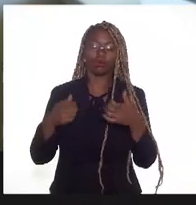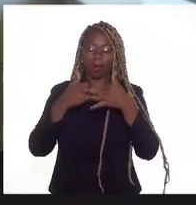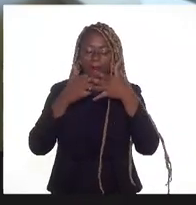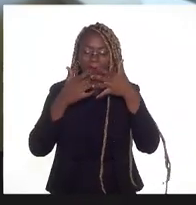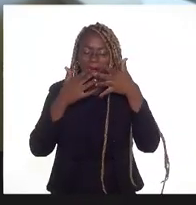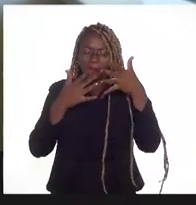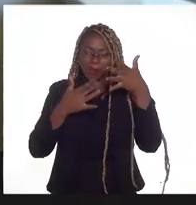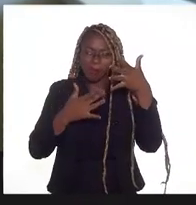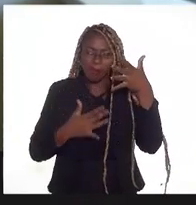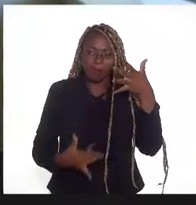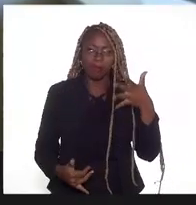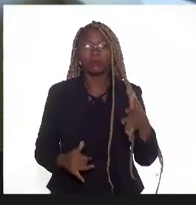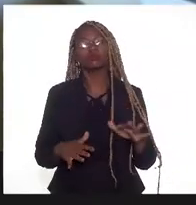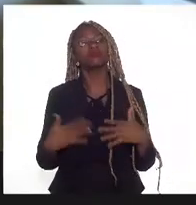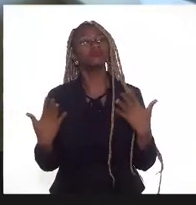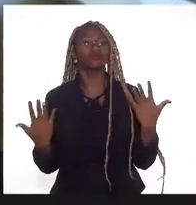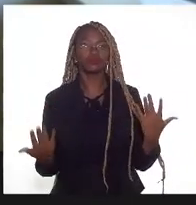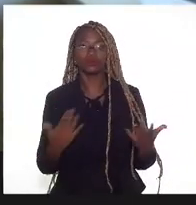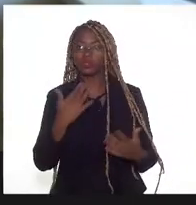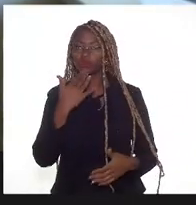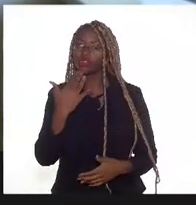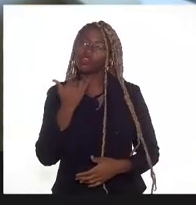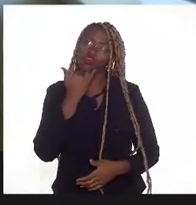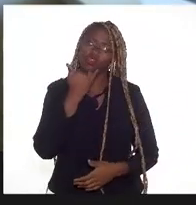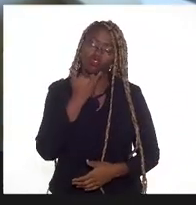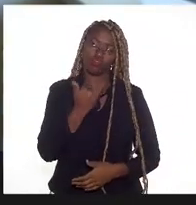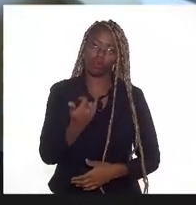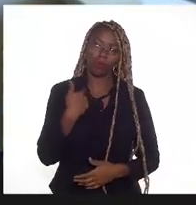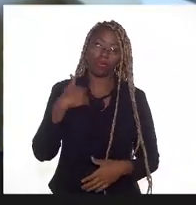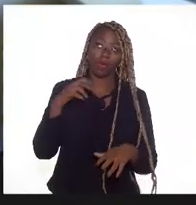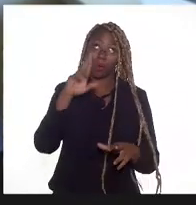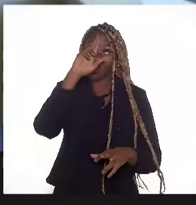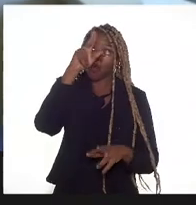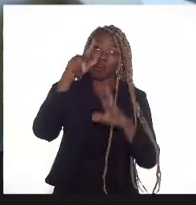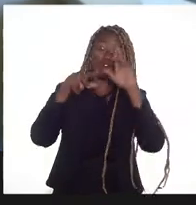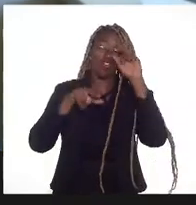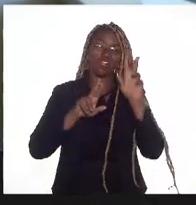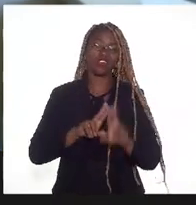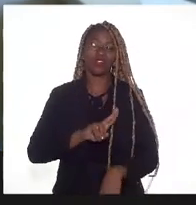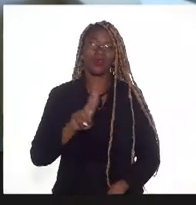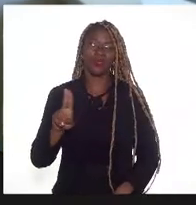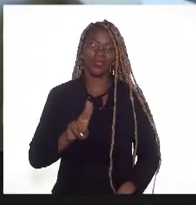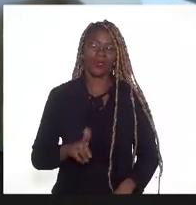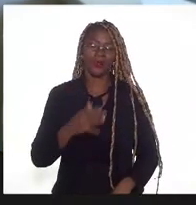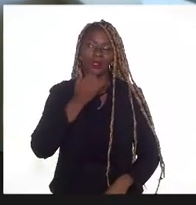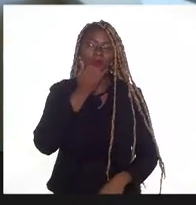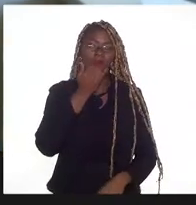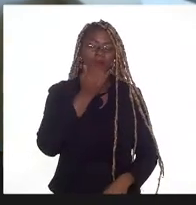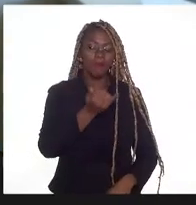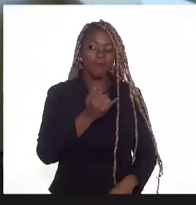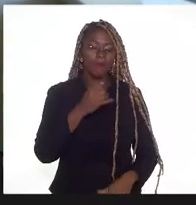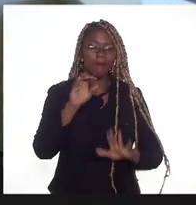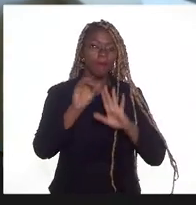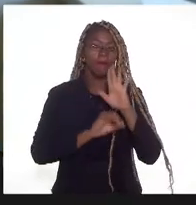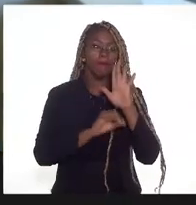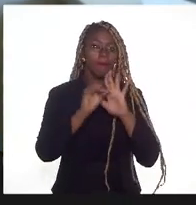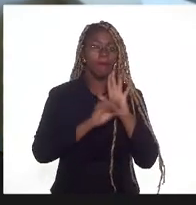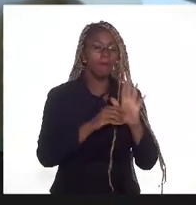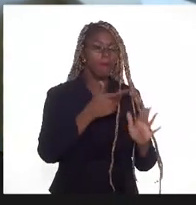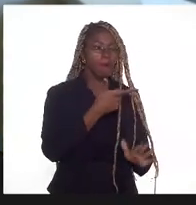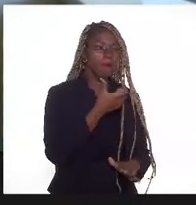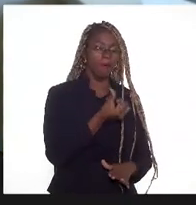mais detalhadas. Então, pedindo desculpas, porque troquei aqui o ofício, esse é o ofício 26 de